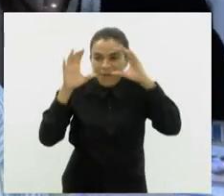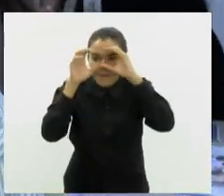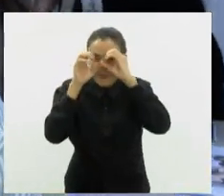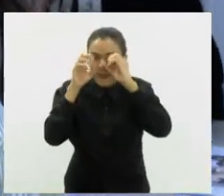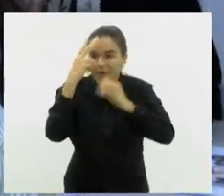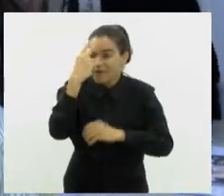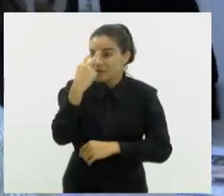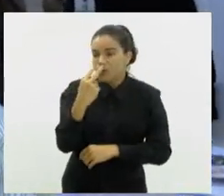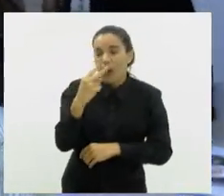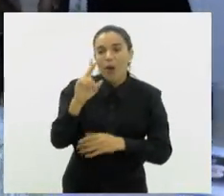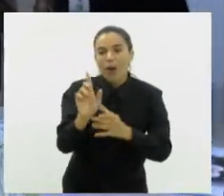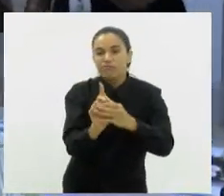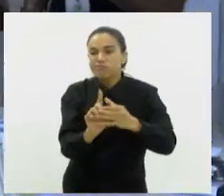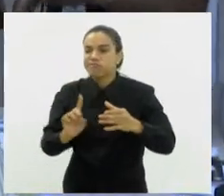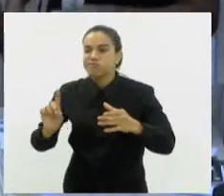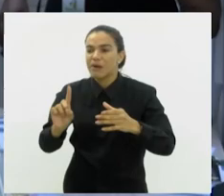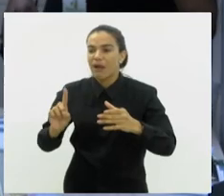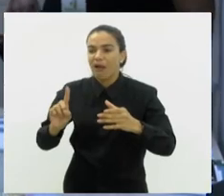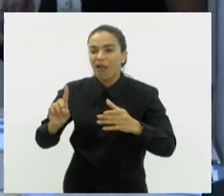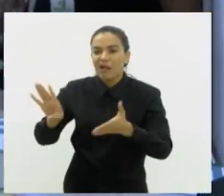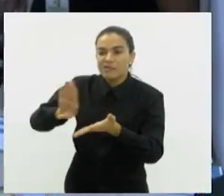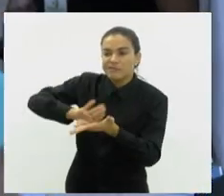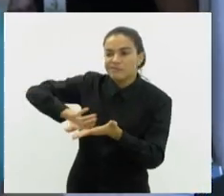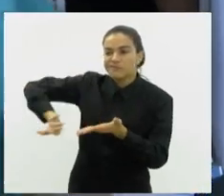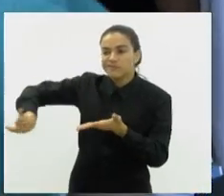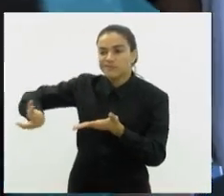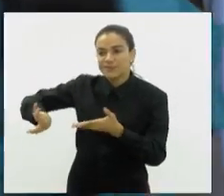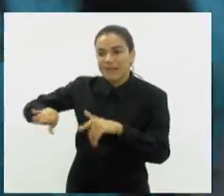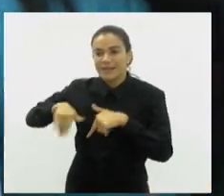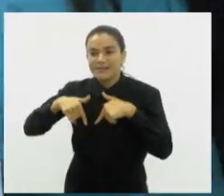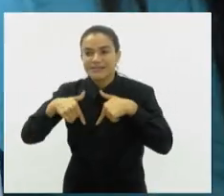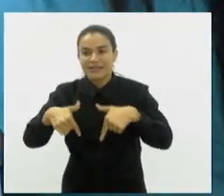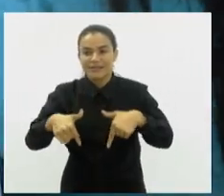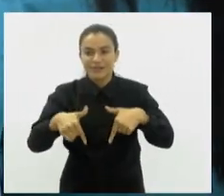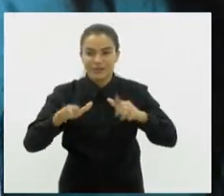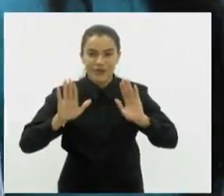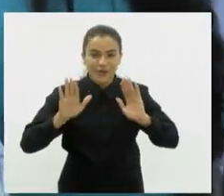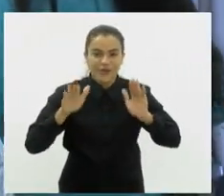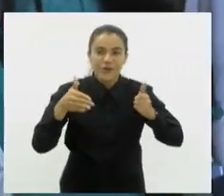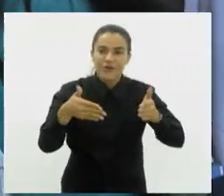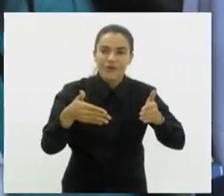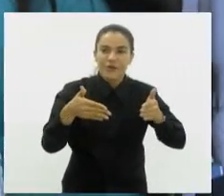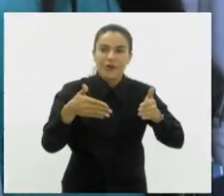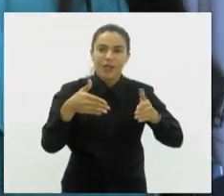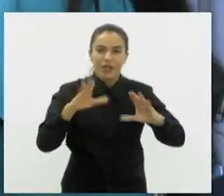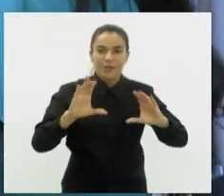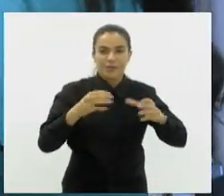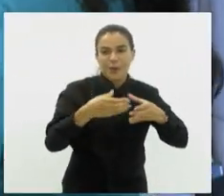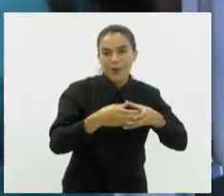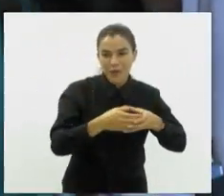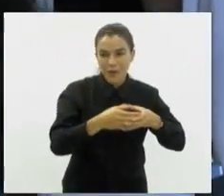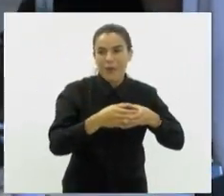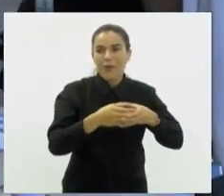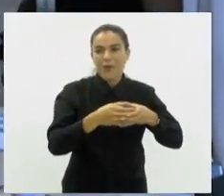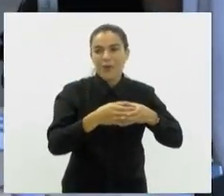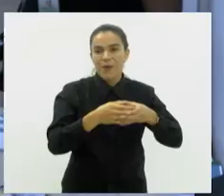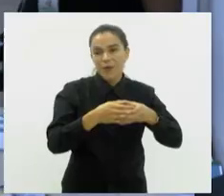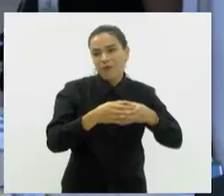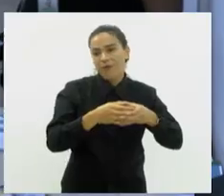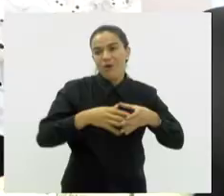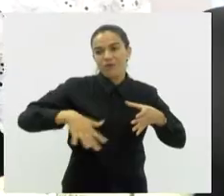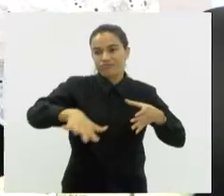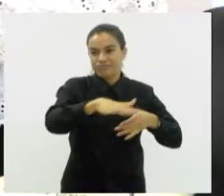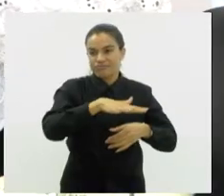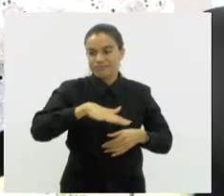esquecida em todas as ações voltadas para a comunidade de um modo